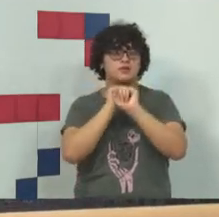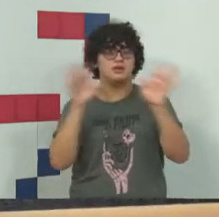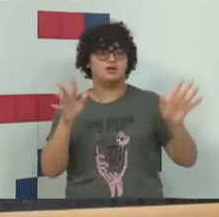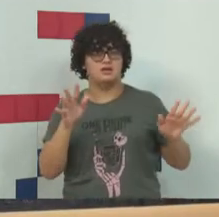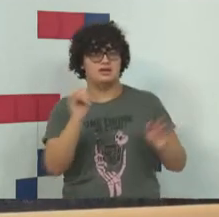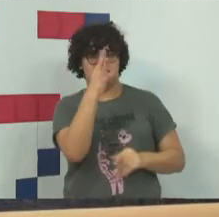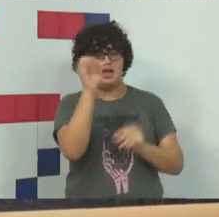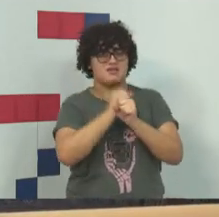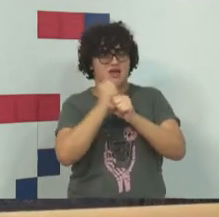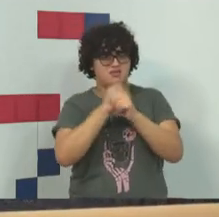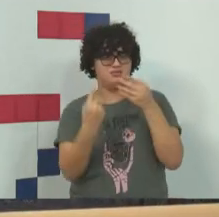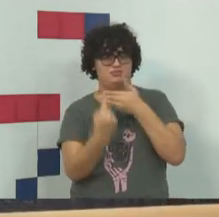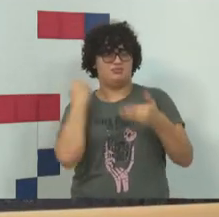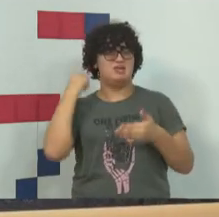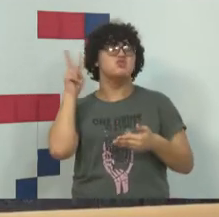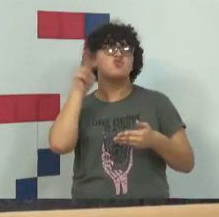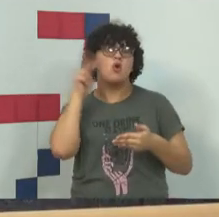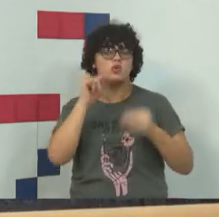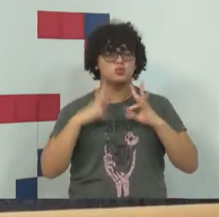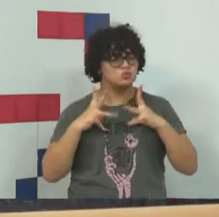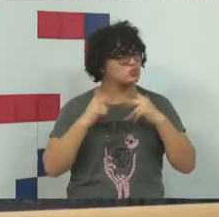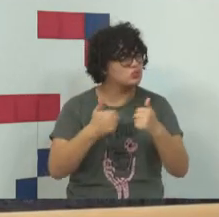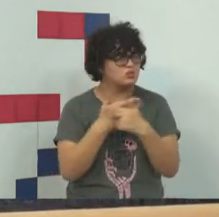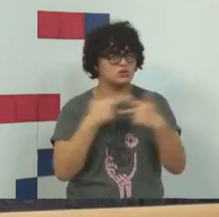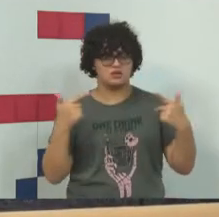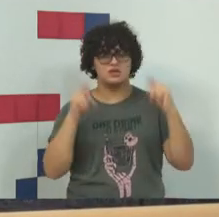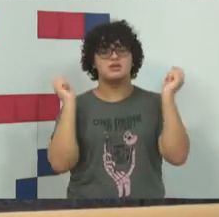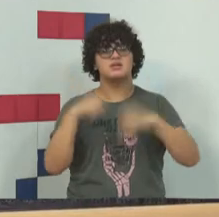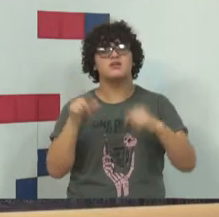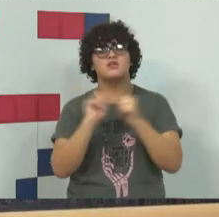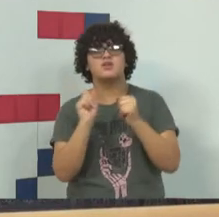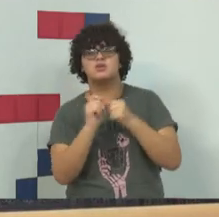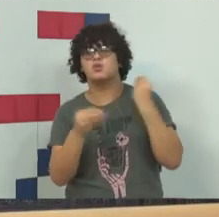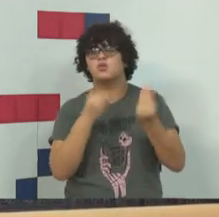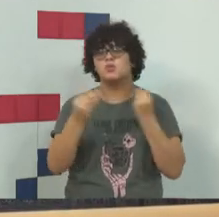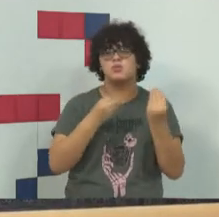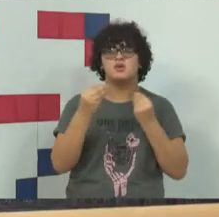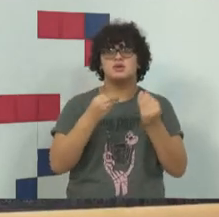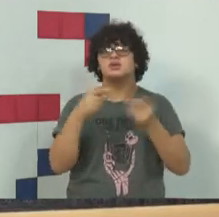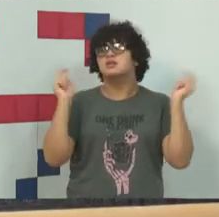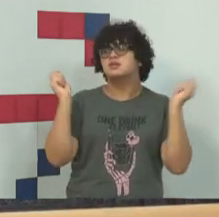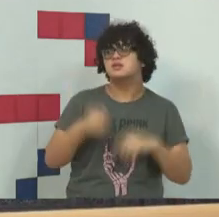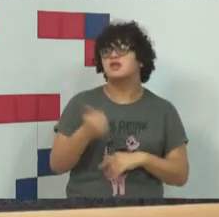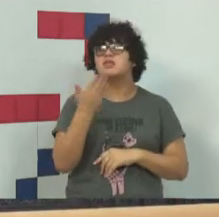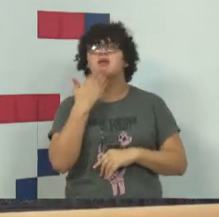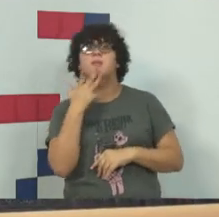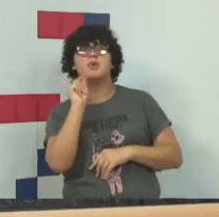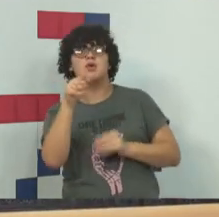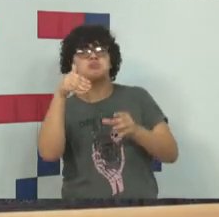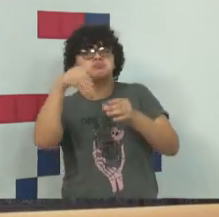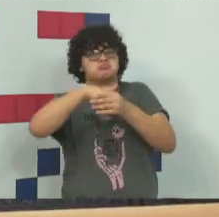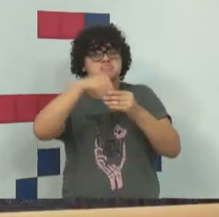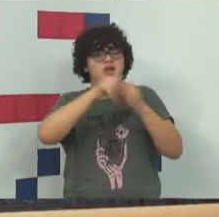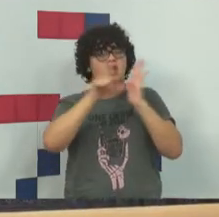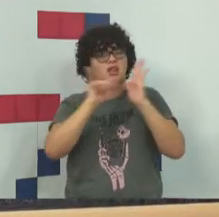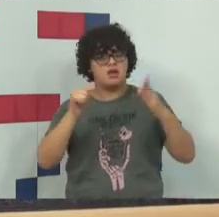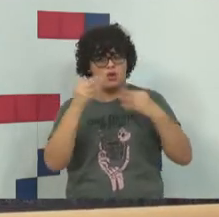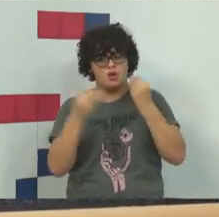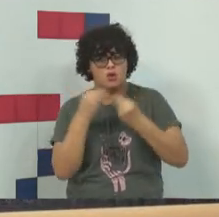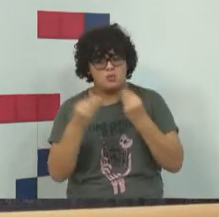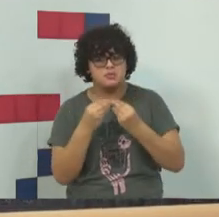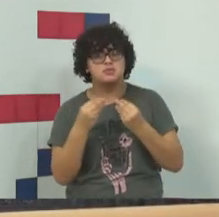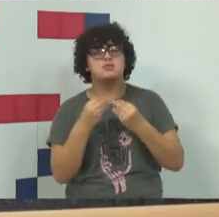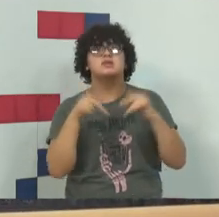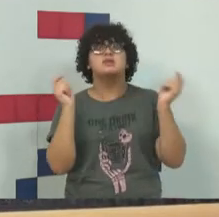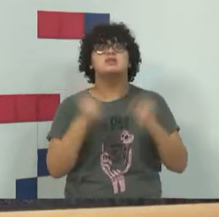menos dez anos de história e todos os fatos que fazem com que os pretensos eleitos, pretensos candidatos,